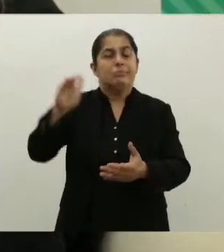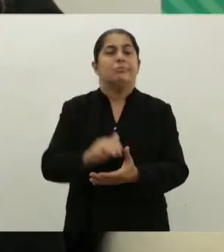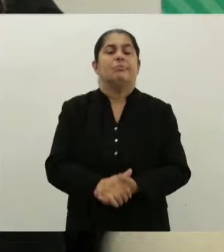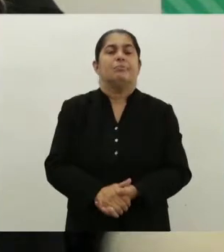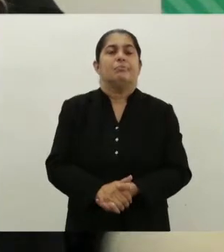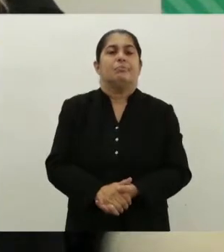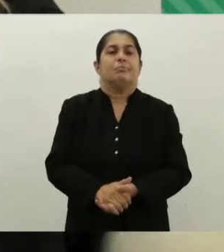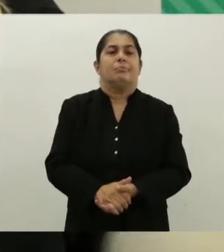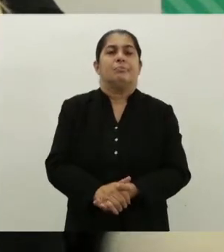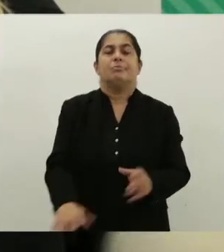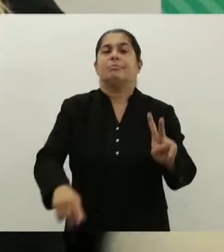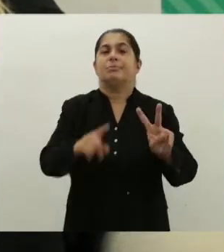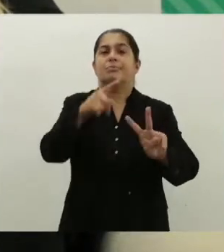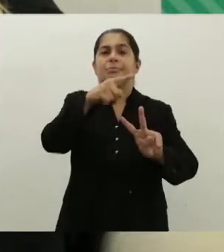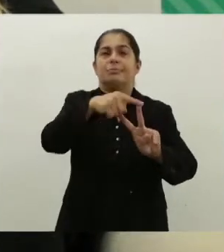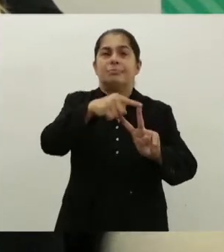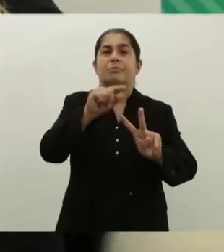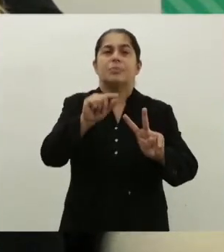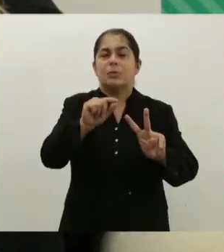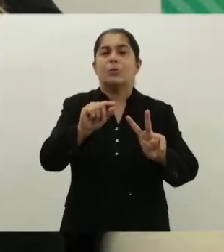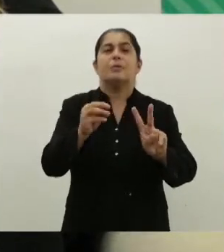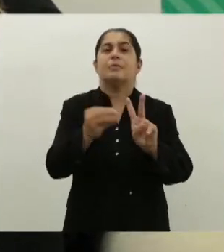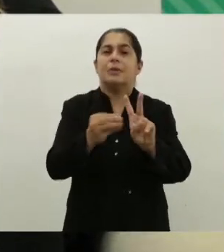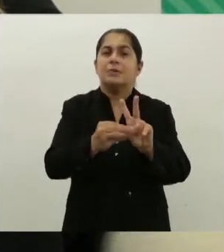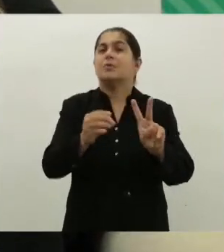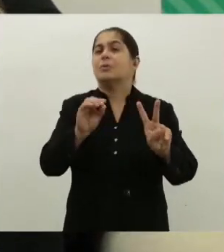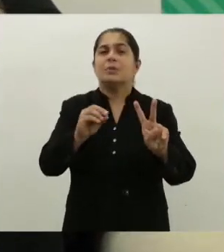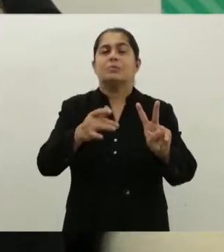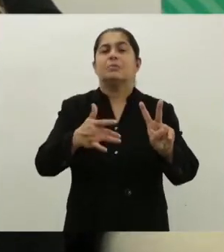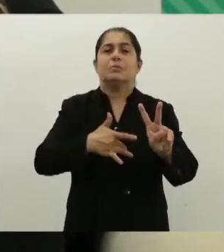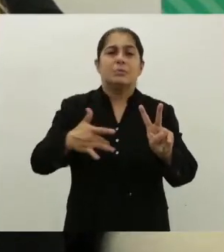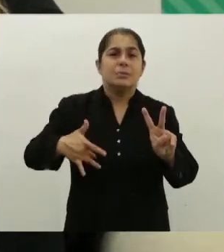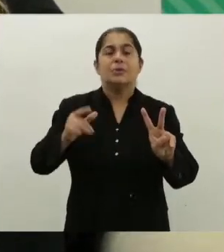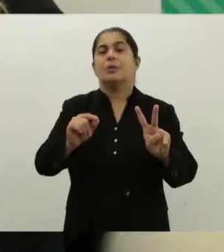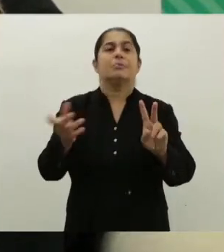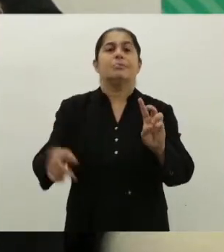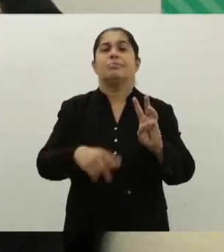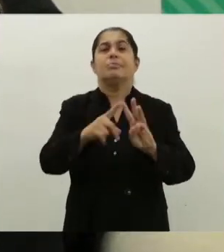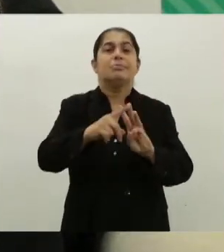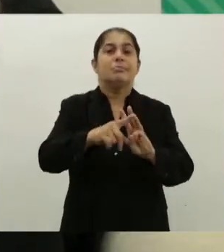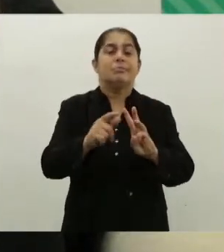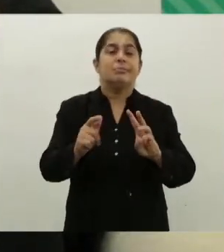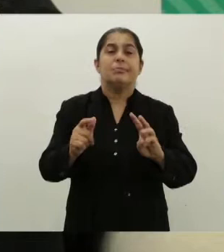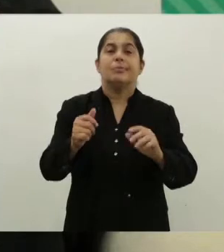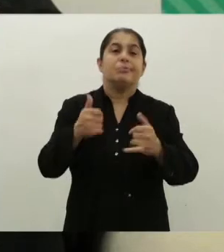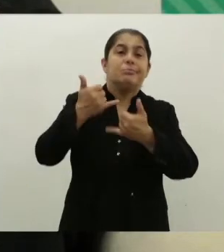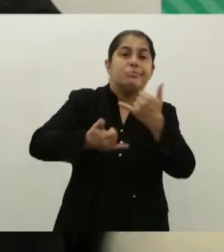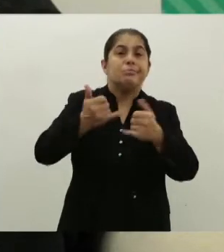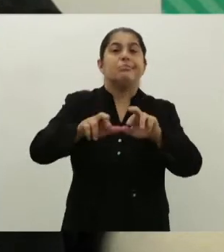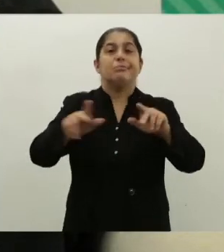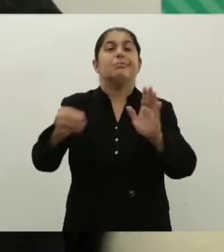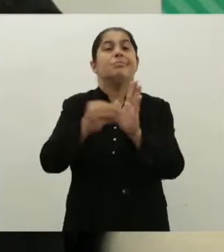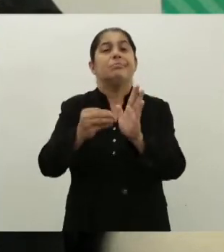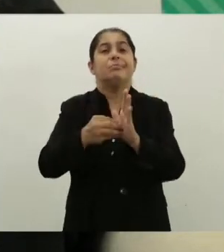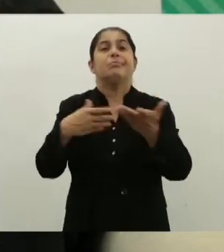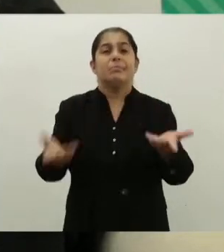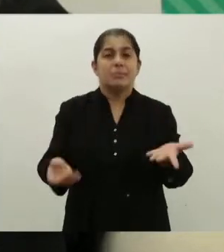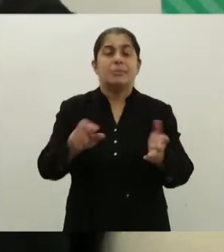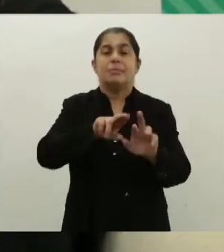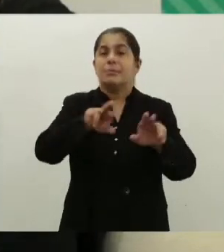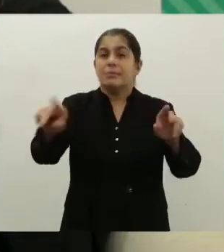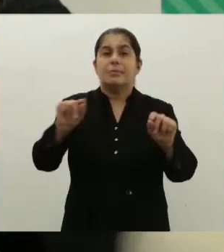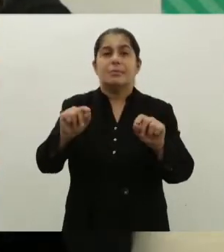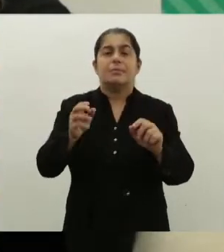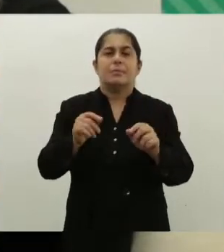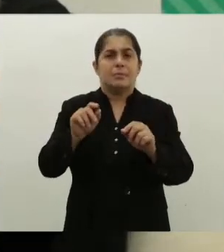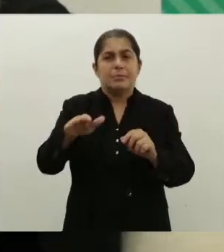A gente precisa fortalecer os programas existentes em relação à saúde. Então, o lazer. Se a gente for pensar no lazer, a gente percebe